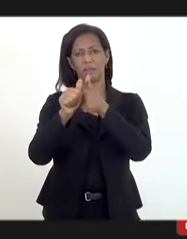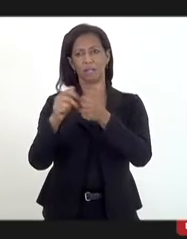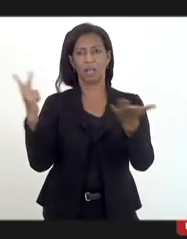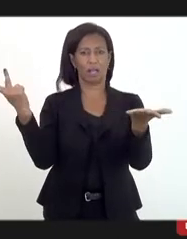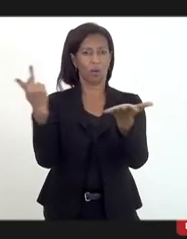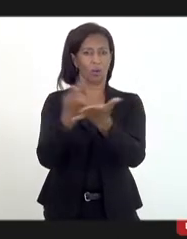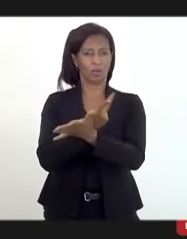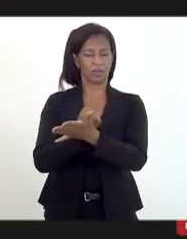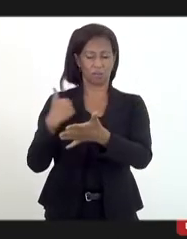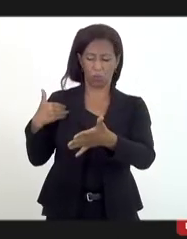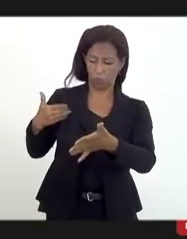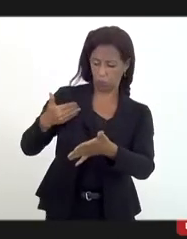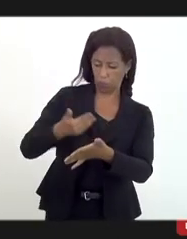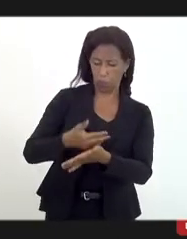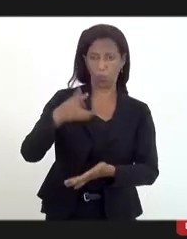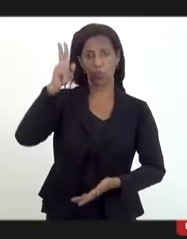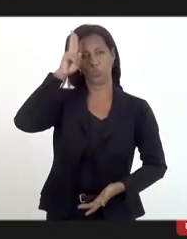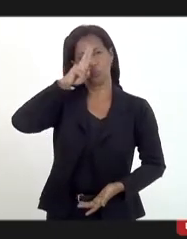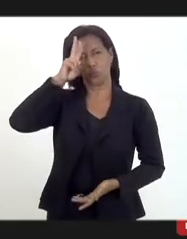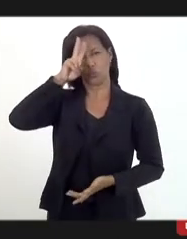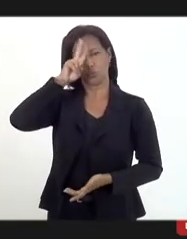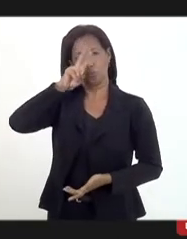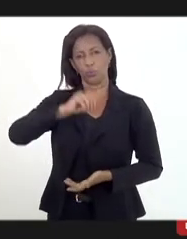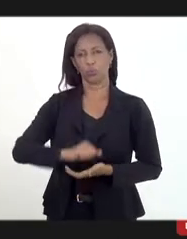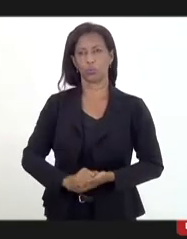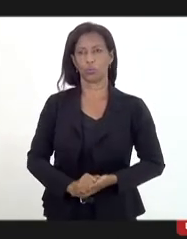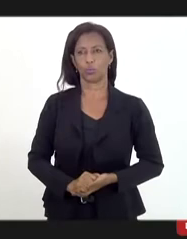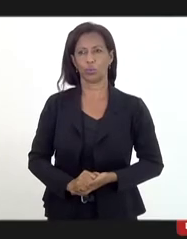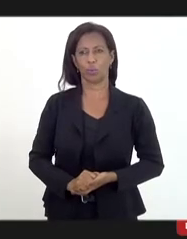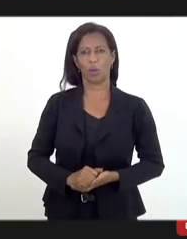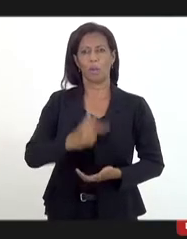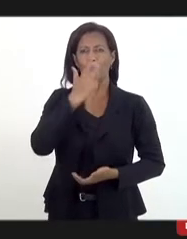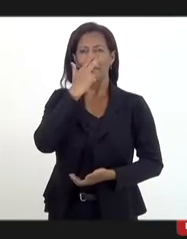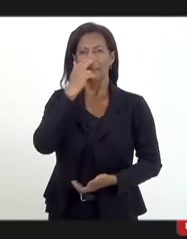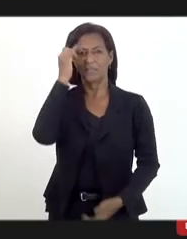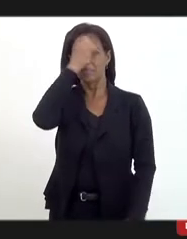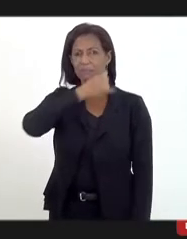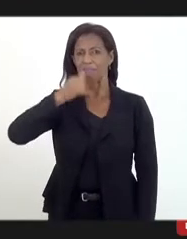seja um fenômeno histórico muito antigo,